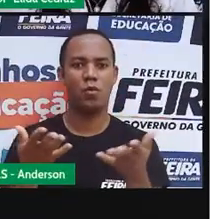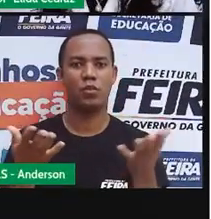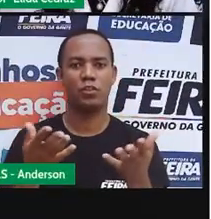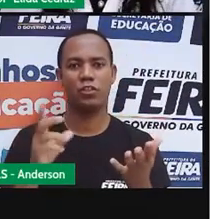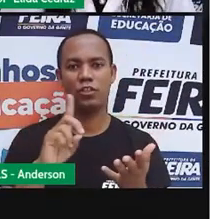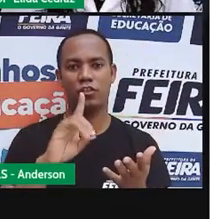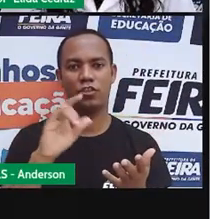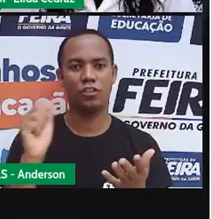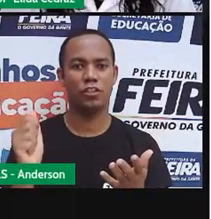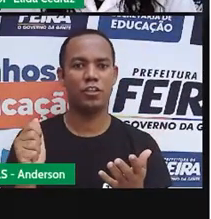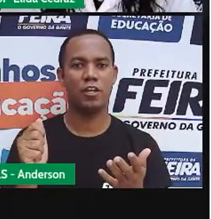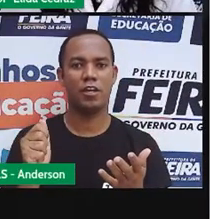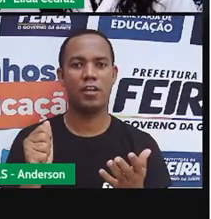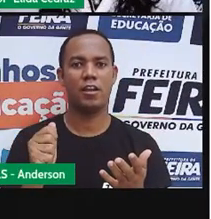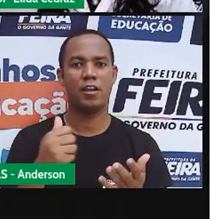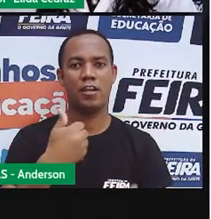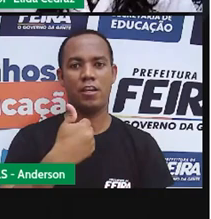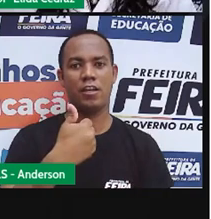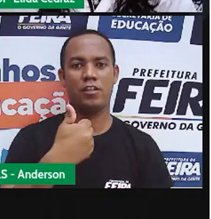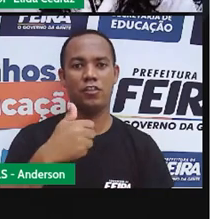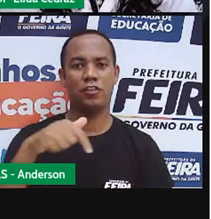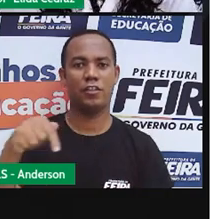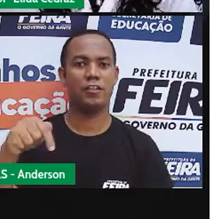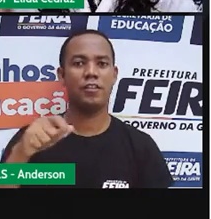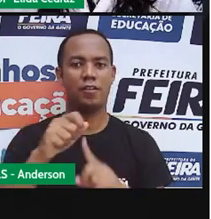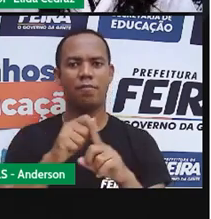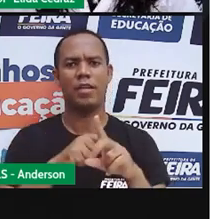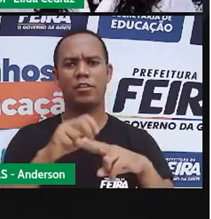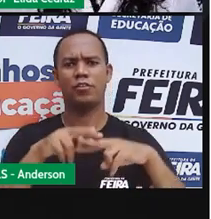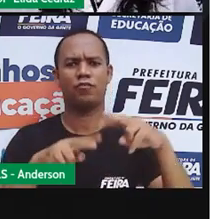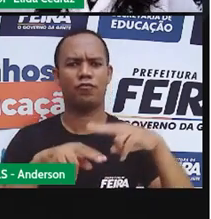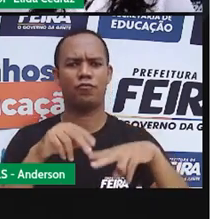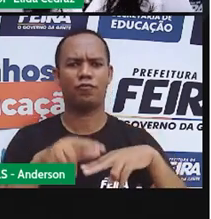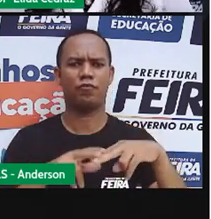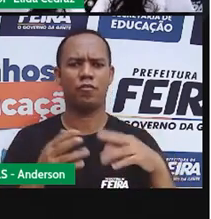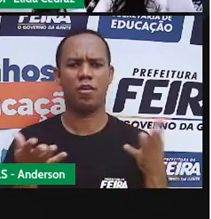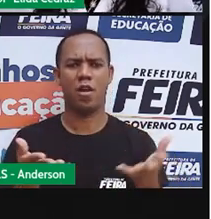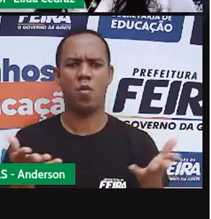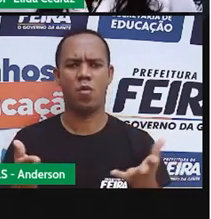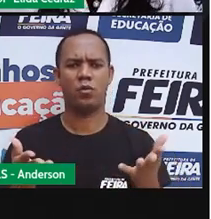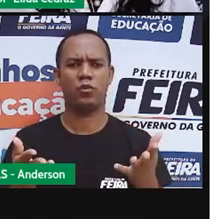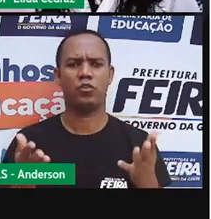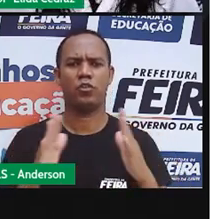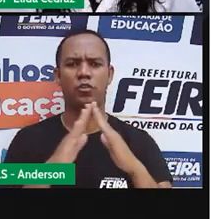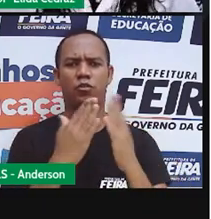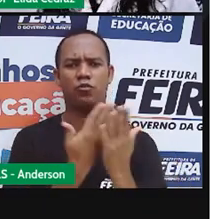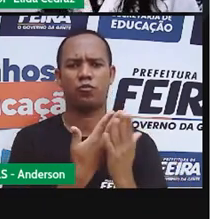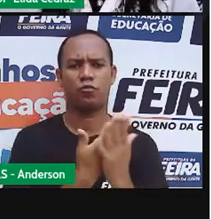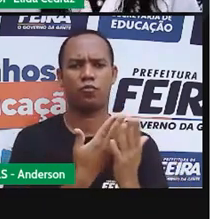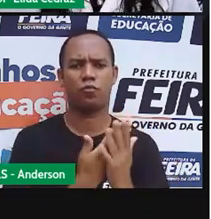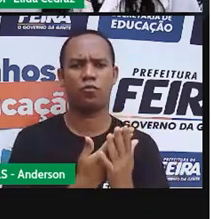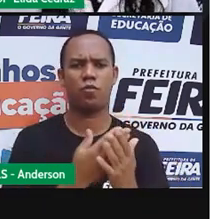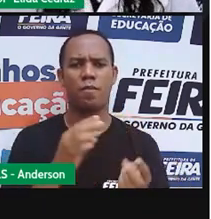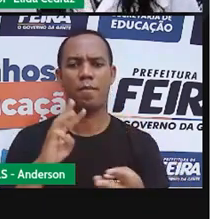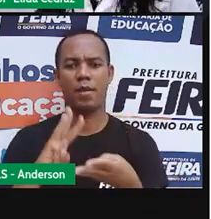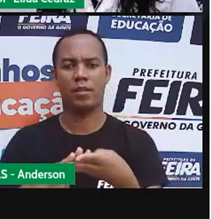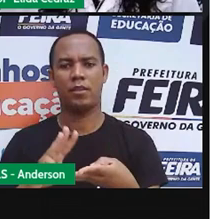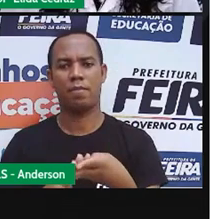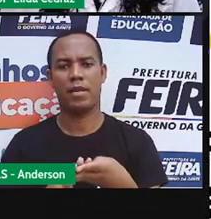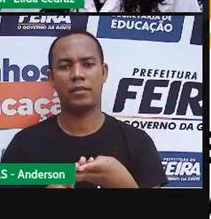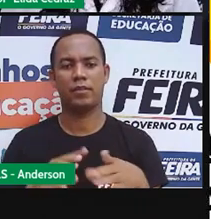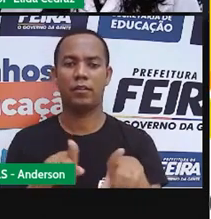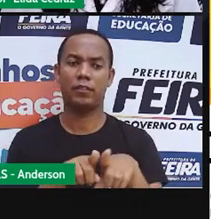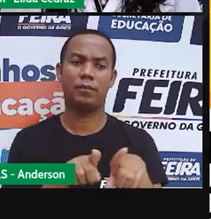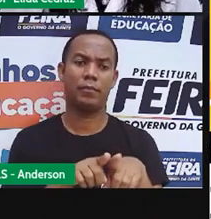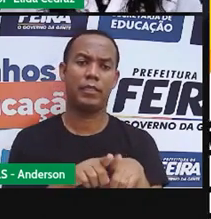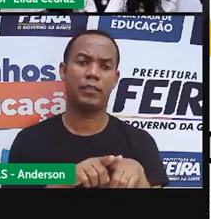de junho, na quinta-feira. A área de hoje, matemática simples da natureza e o tema, o sol e os seres